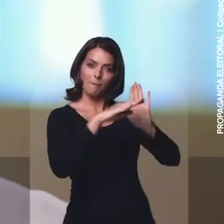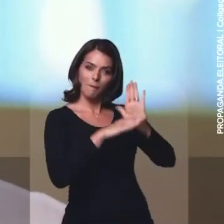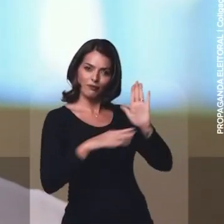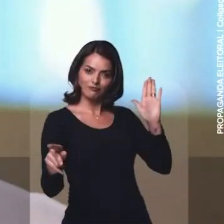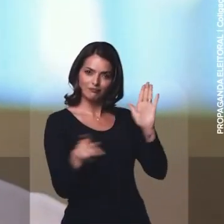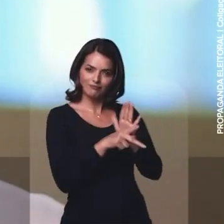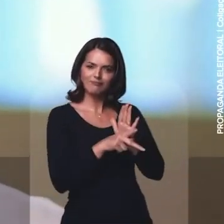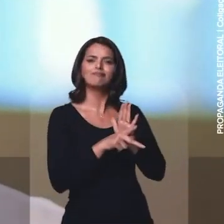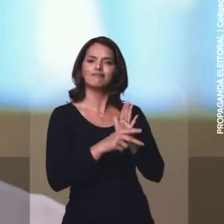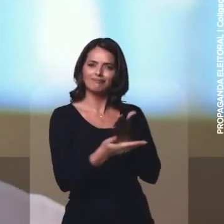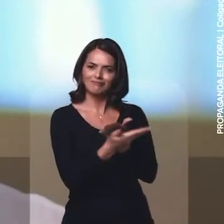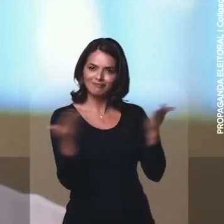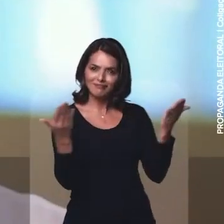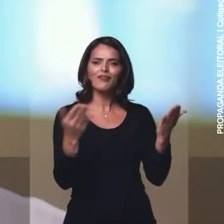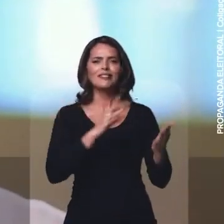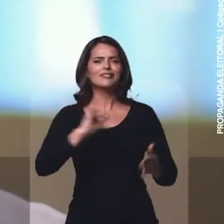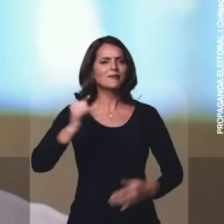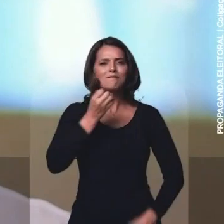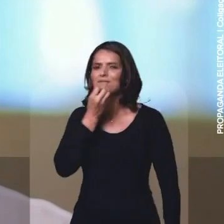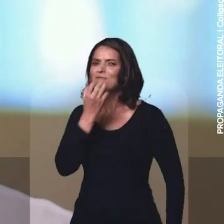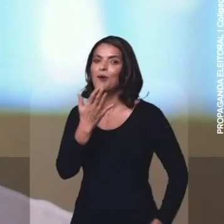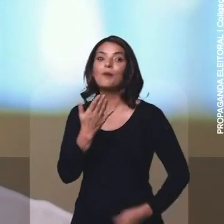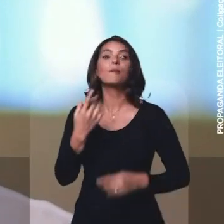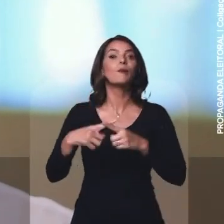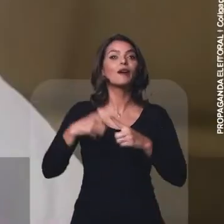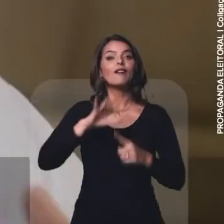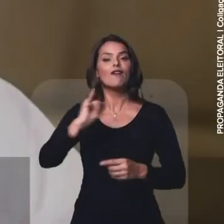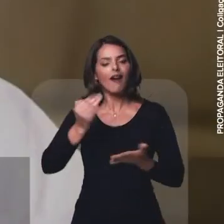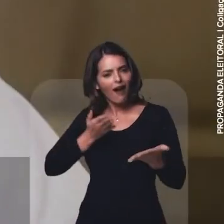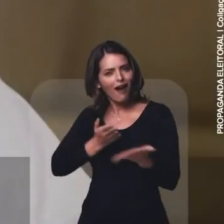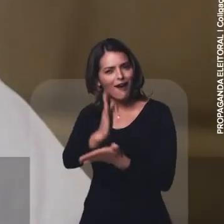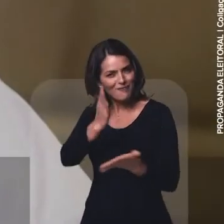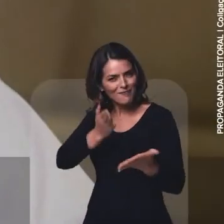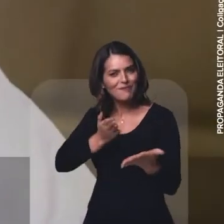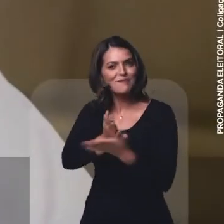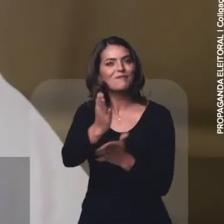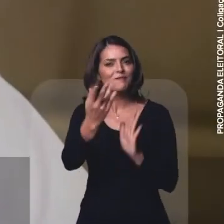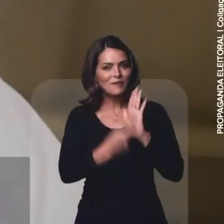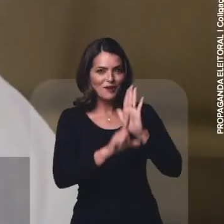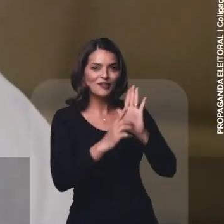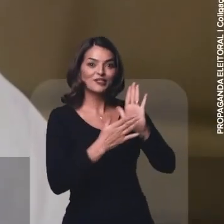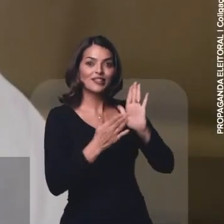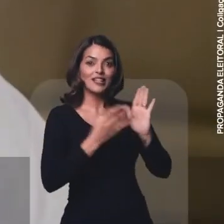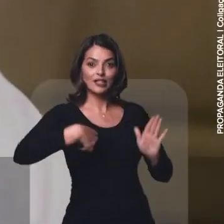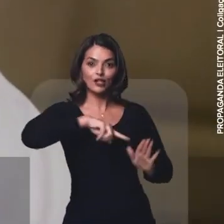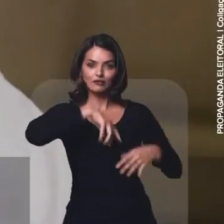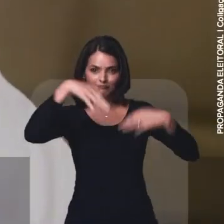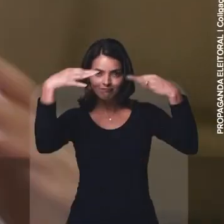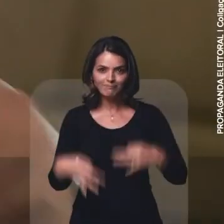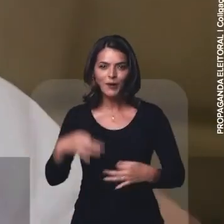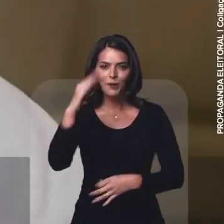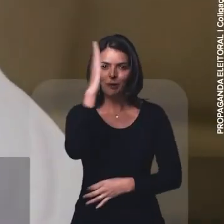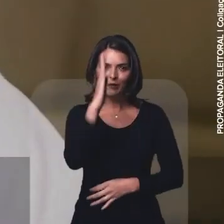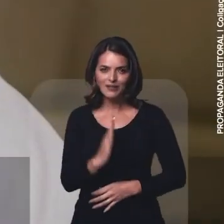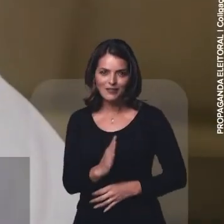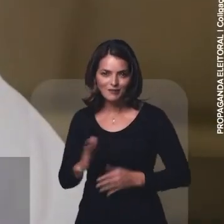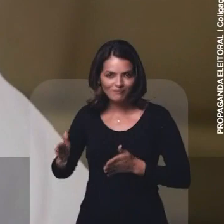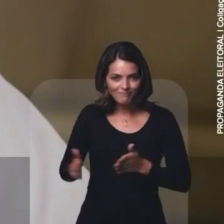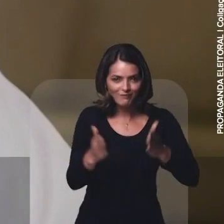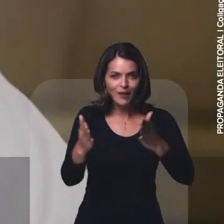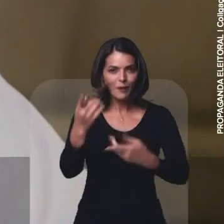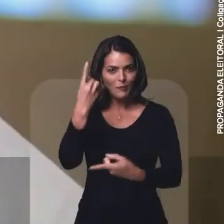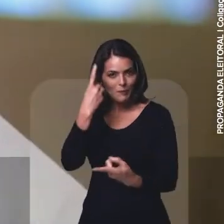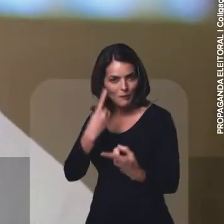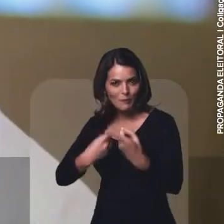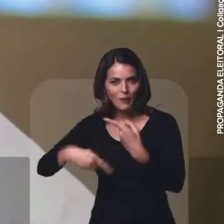as nossas pautas terão muito, mas muito mais chance de serem aprovadas e nós realmente colocarmos o Brasil